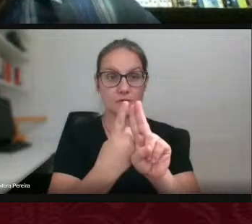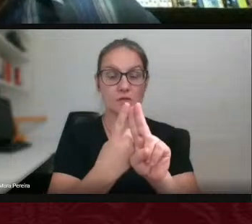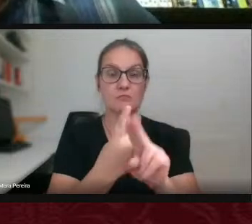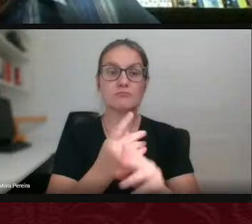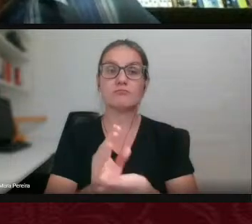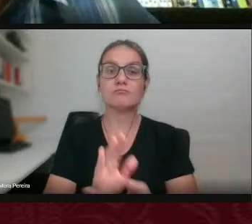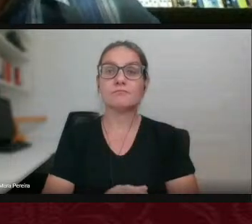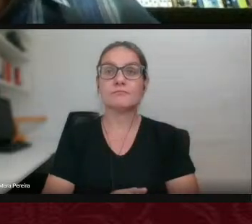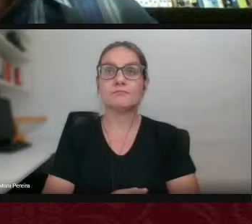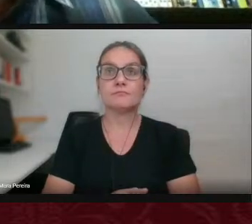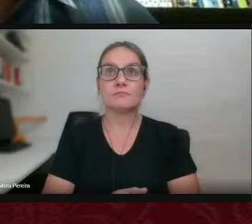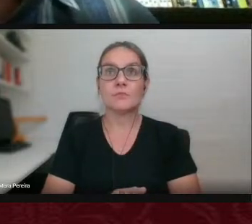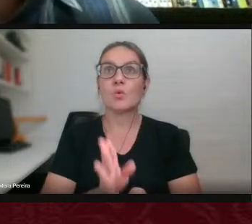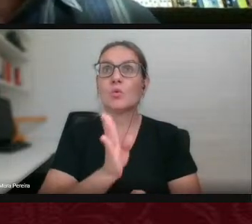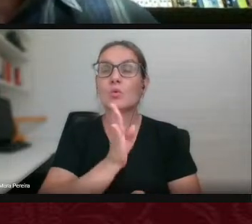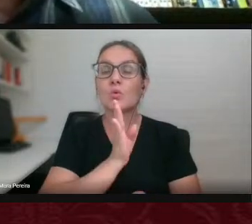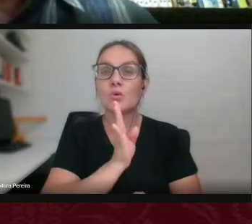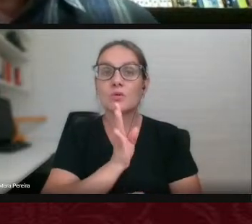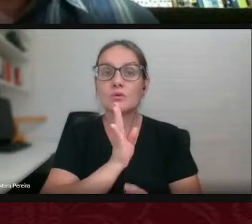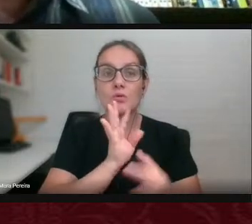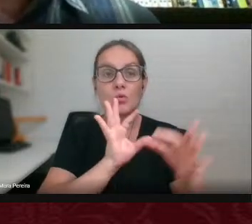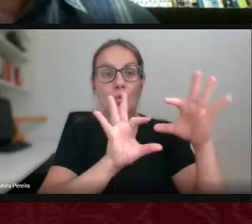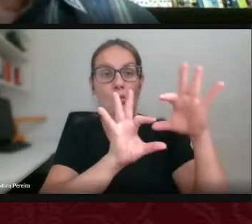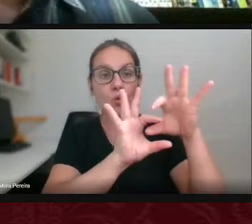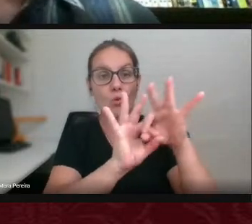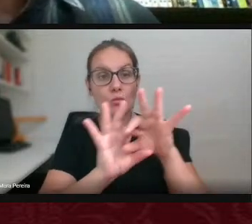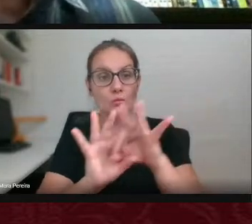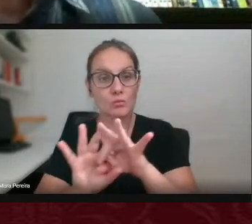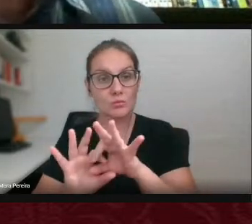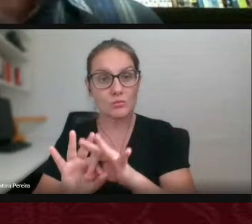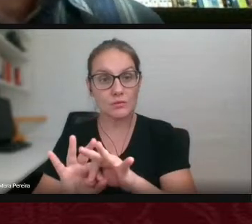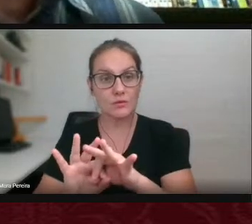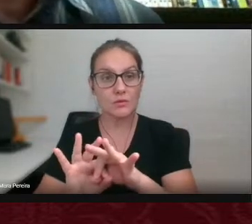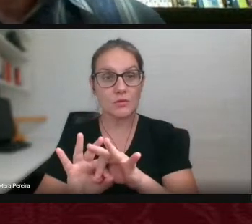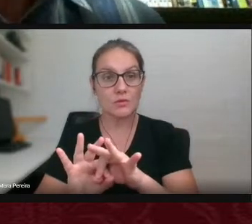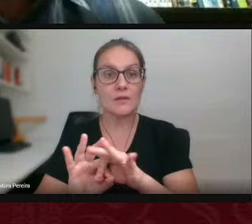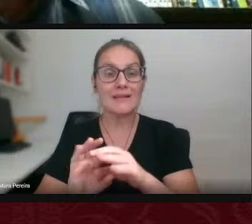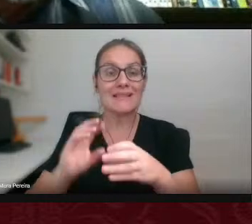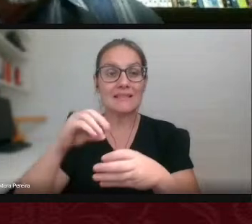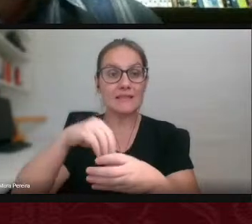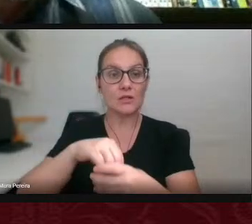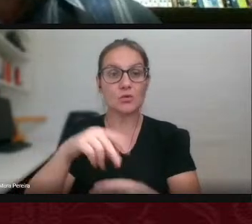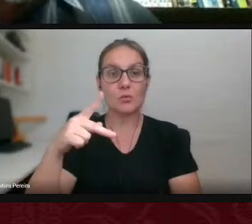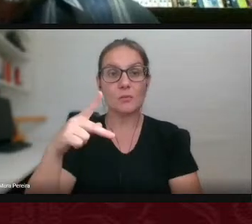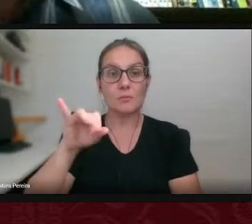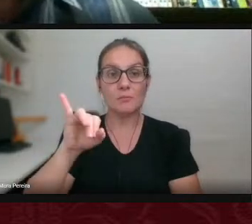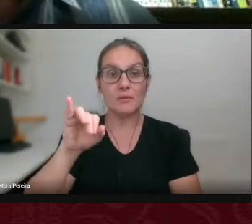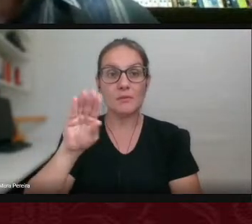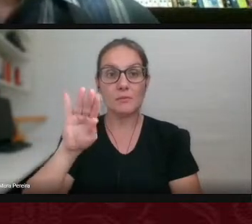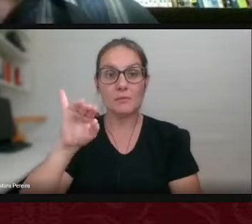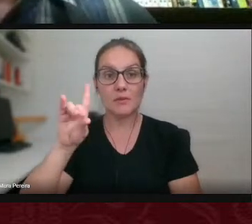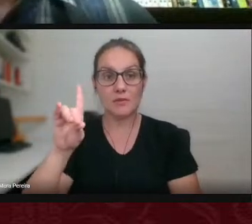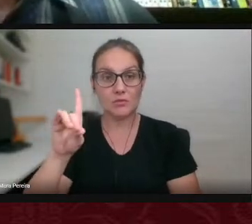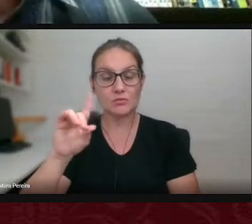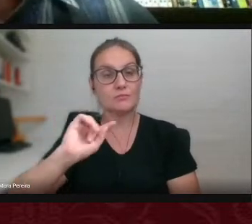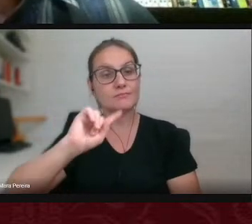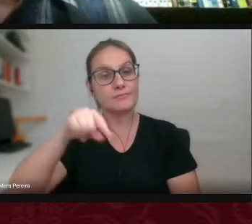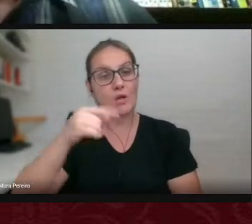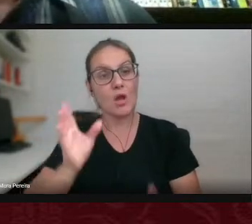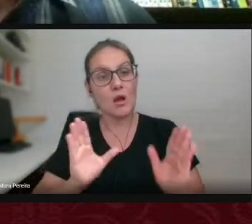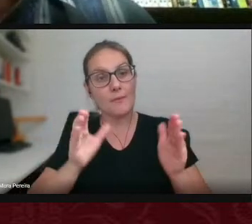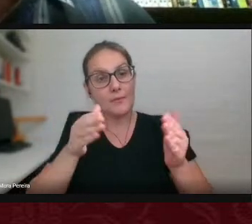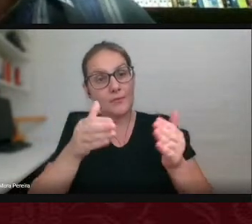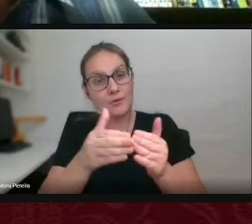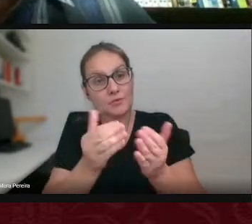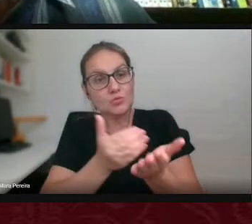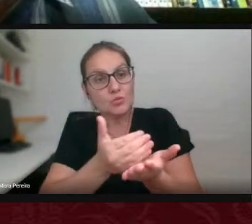conhecendo, né? O contexto da inserção do curso de educação física no PIBID, e depois abordamos o início das atividades,